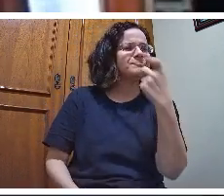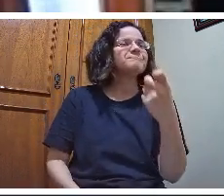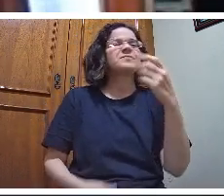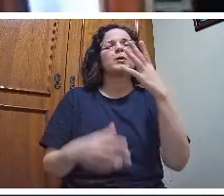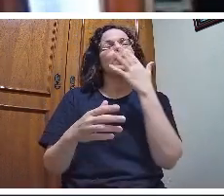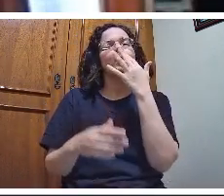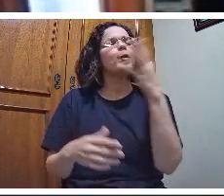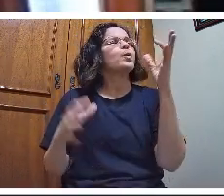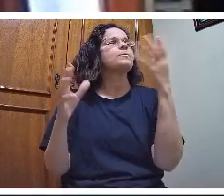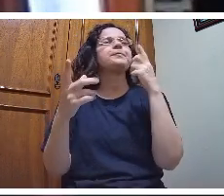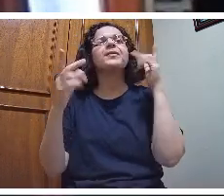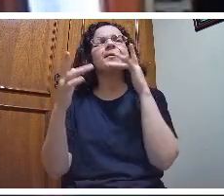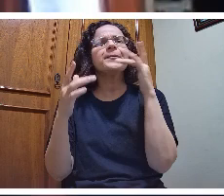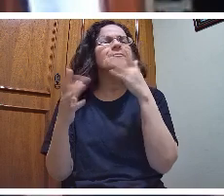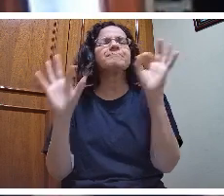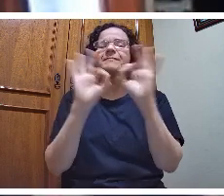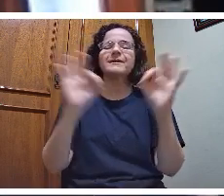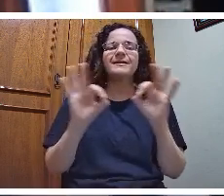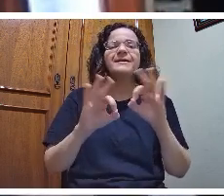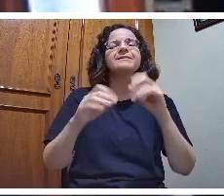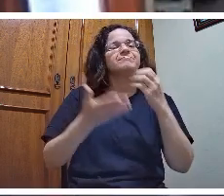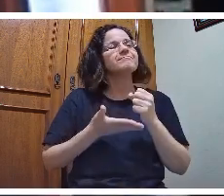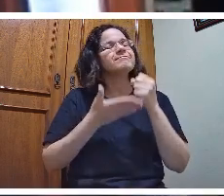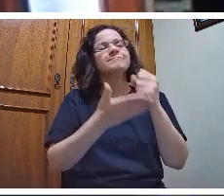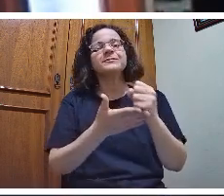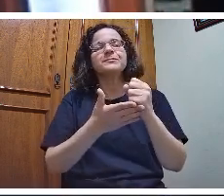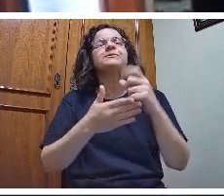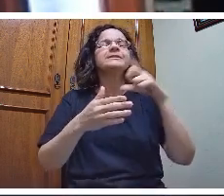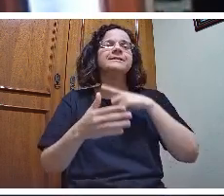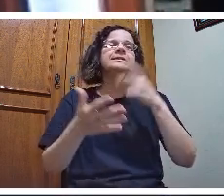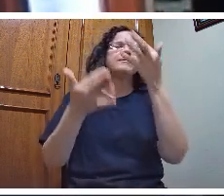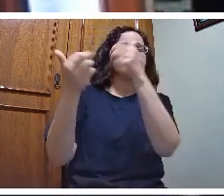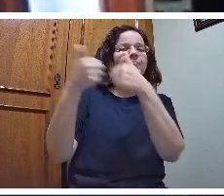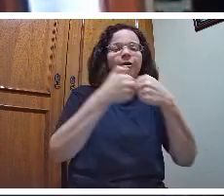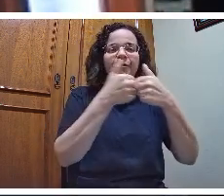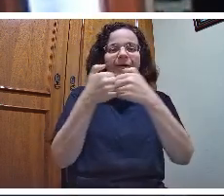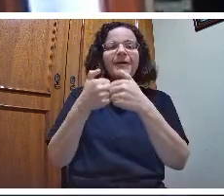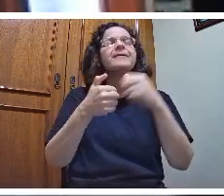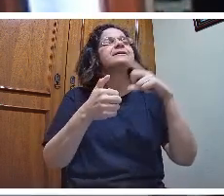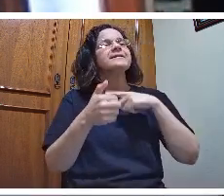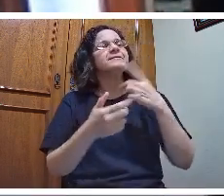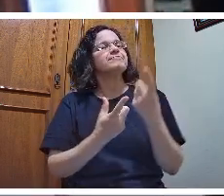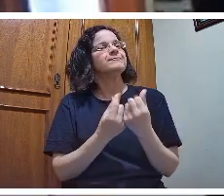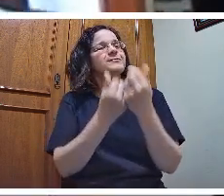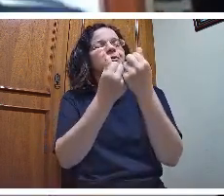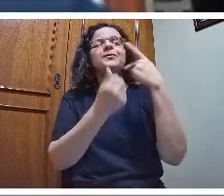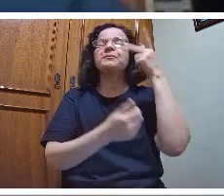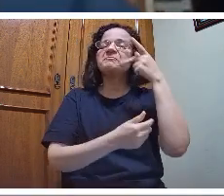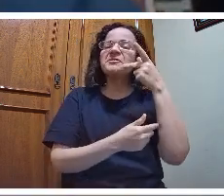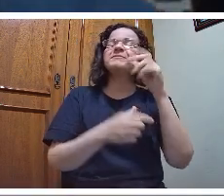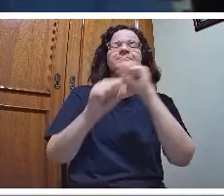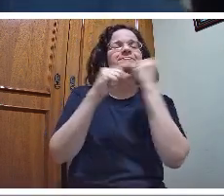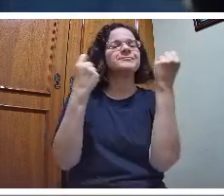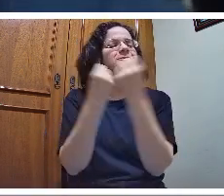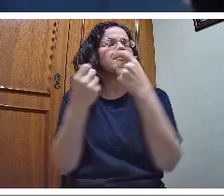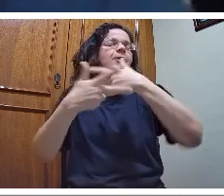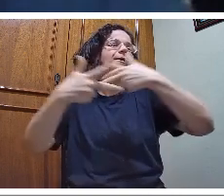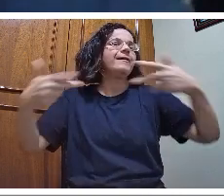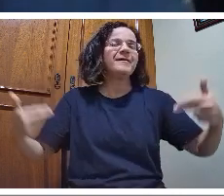que serve socialmente, que tem a fórmula científica, tem a dimensão econômica, política, social, etc. Muito bem, Joãozinho. Professora,